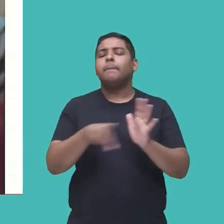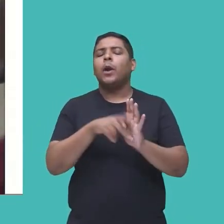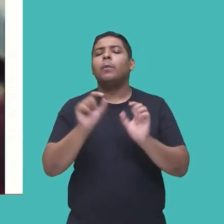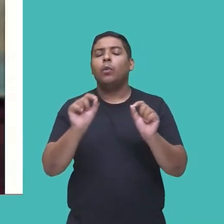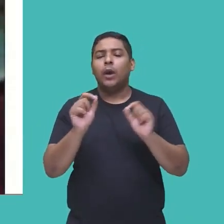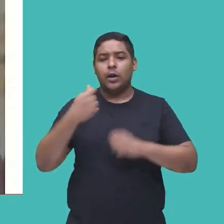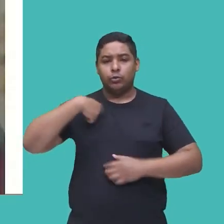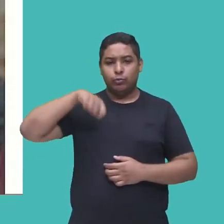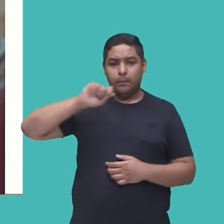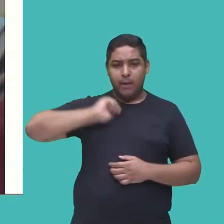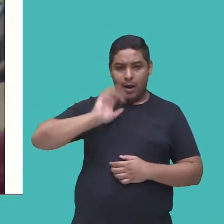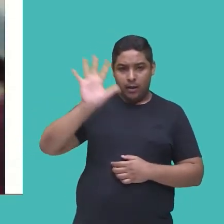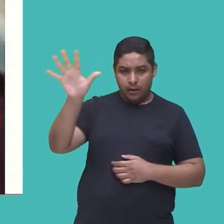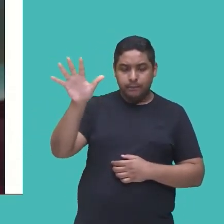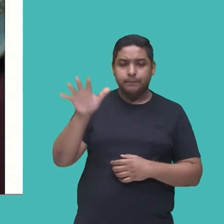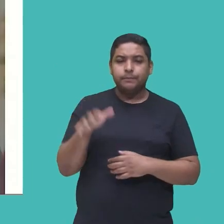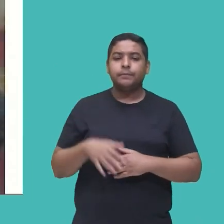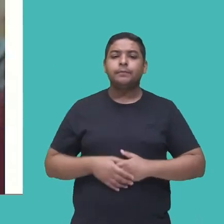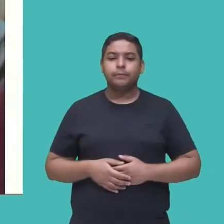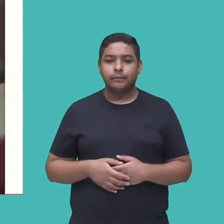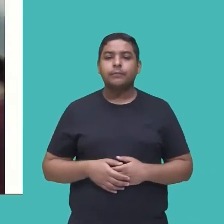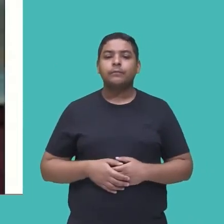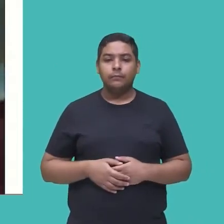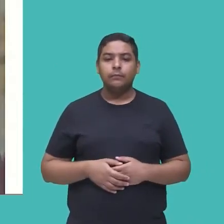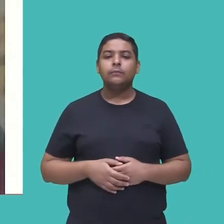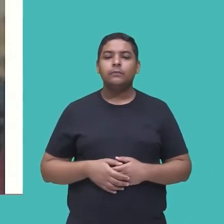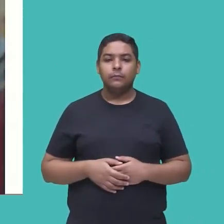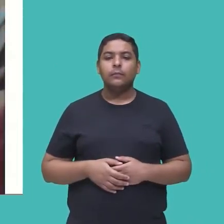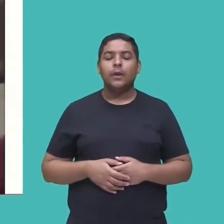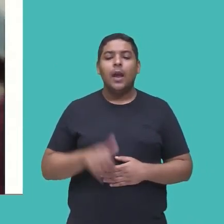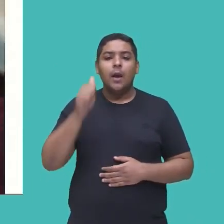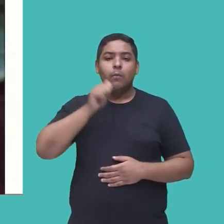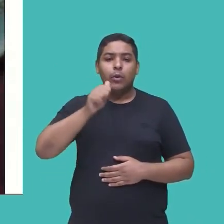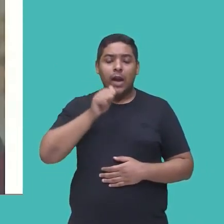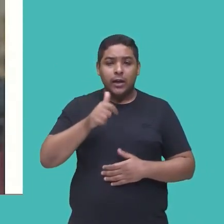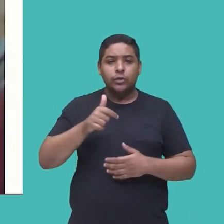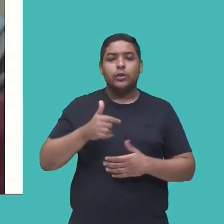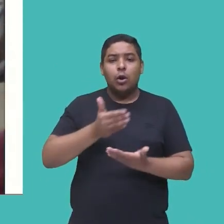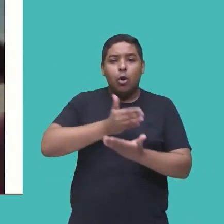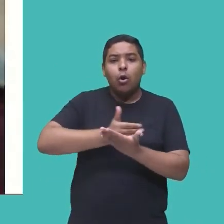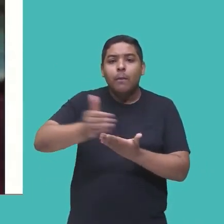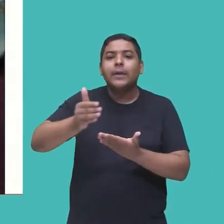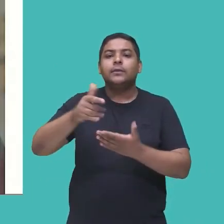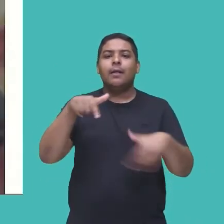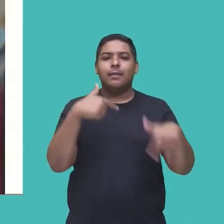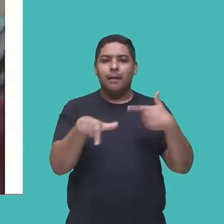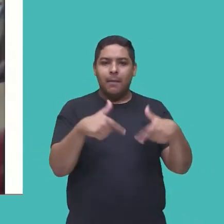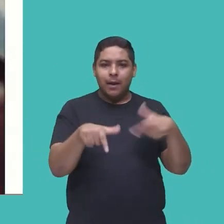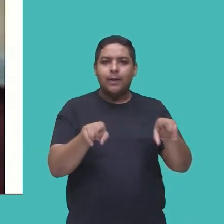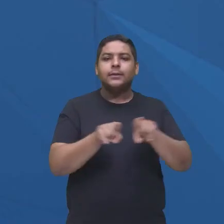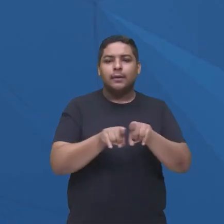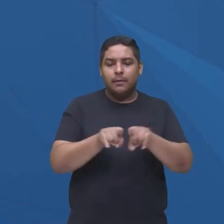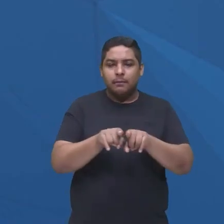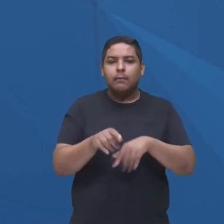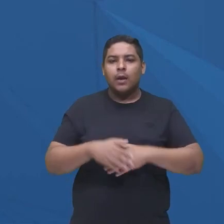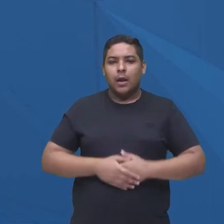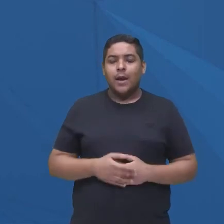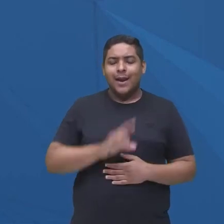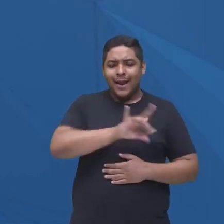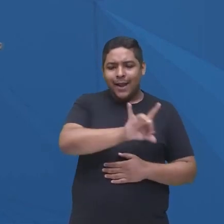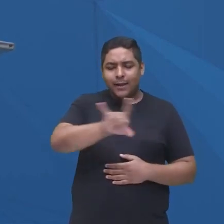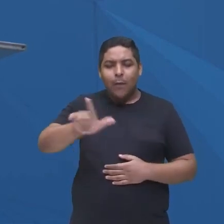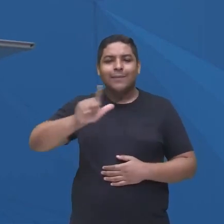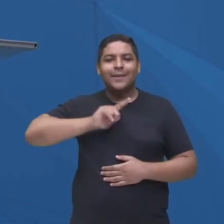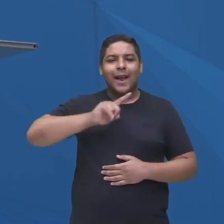mulheres, que tentam ser ali inseridas no mercado de trabalho como telefonistas, mas cada uma tem uma história